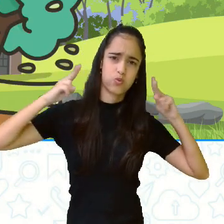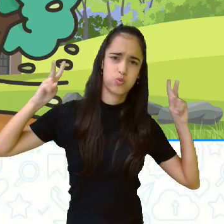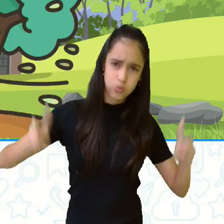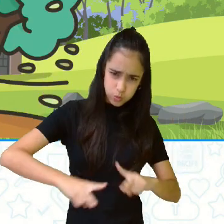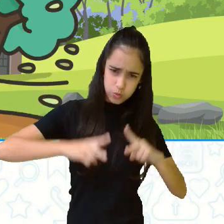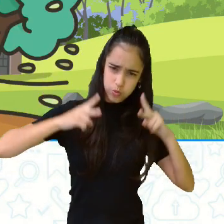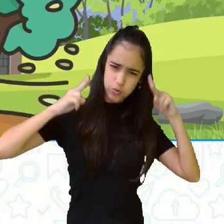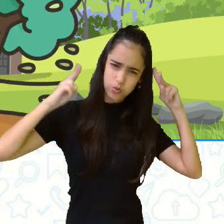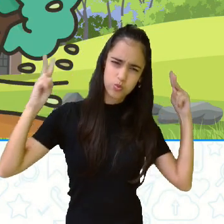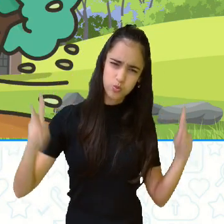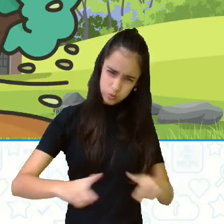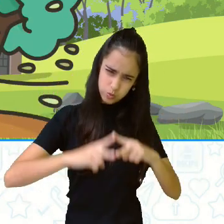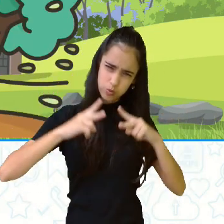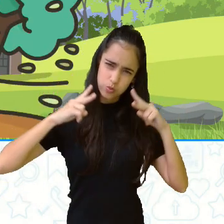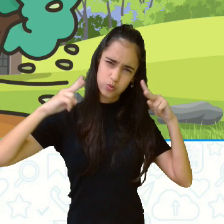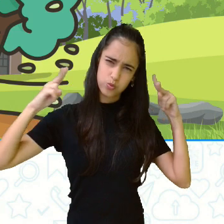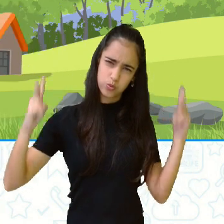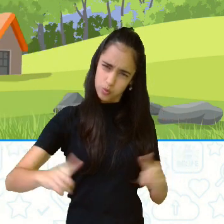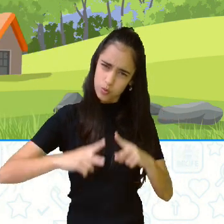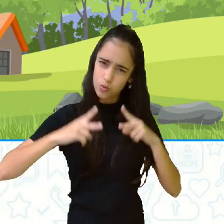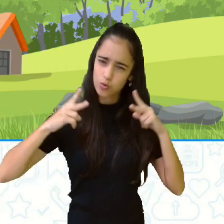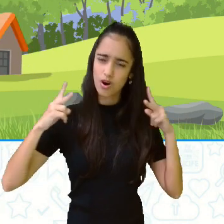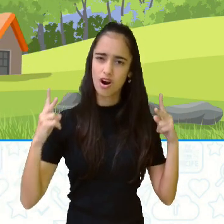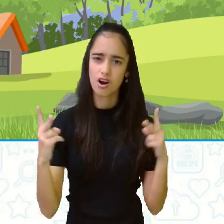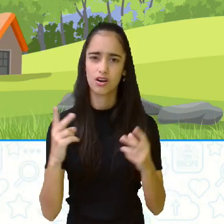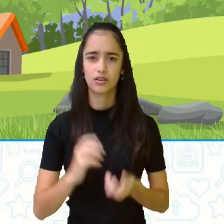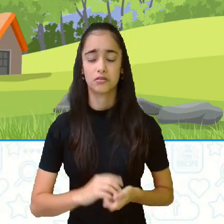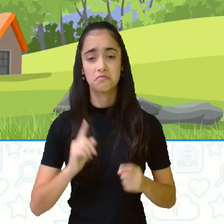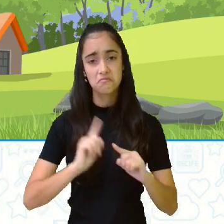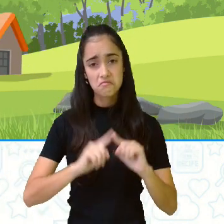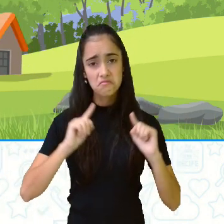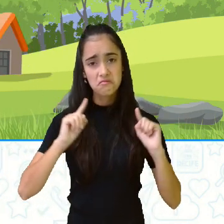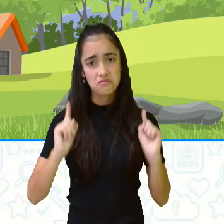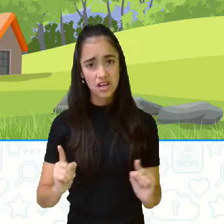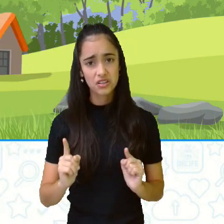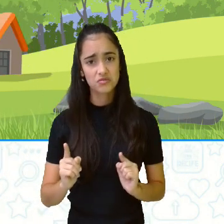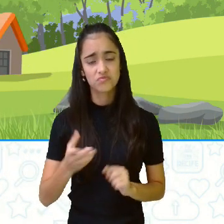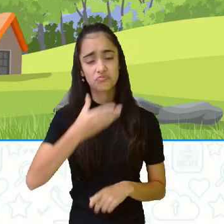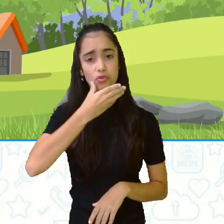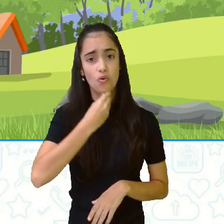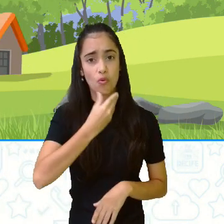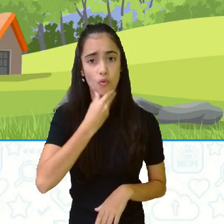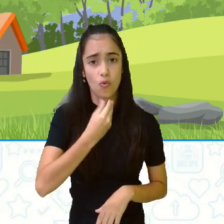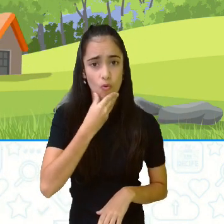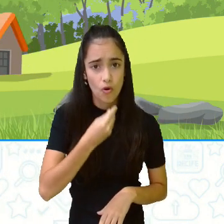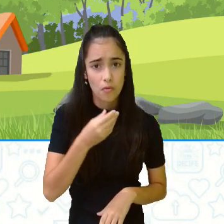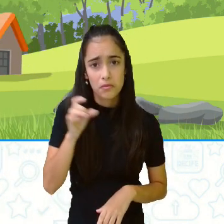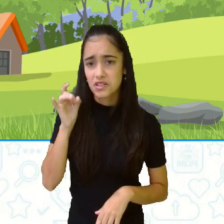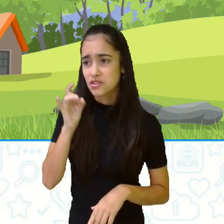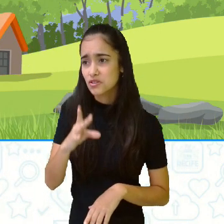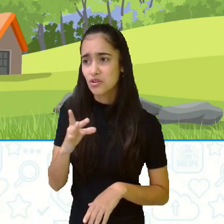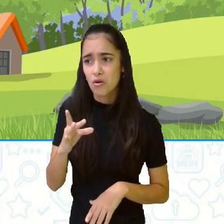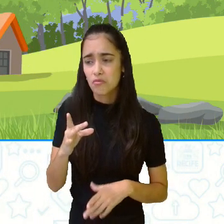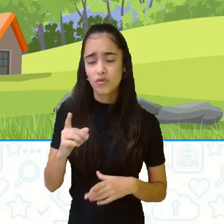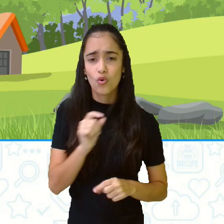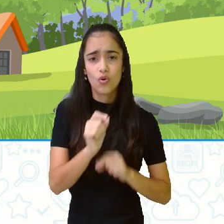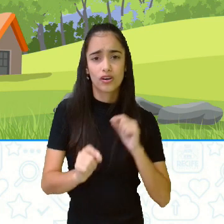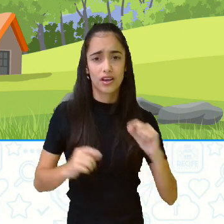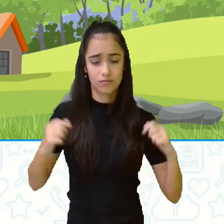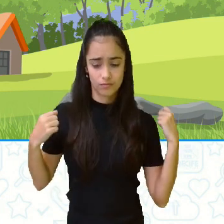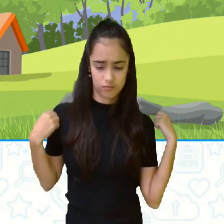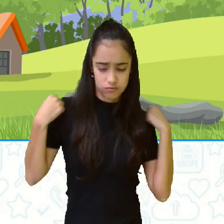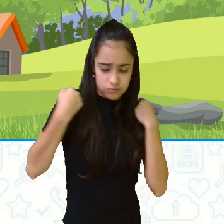com bastante força. Mas, o rapaz apenas se